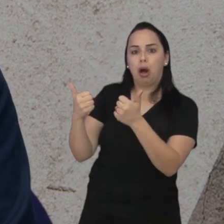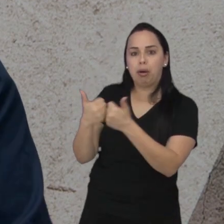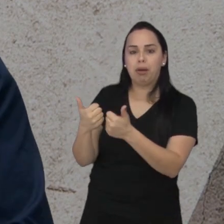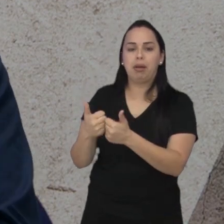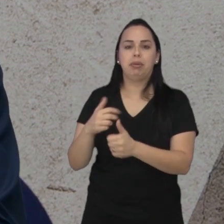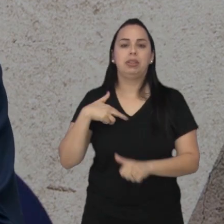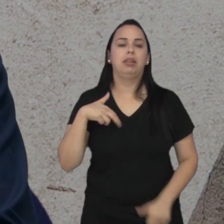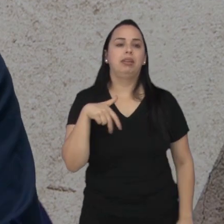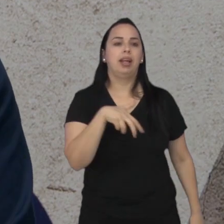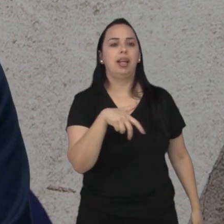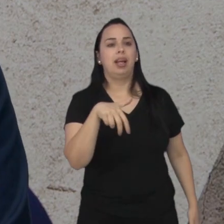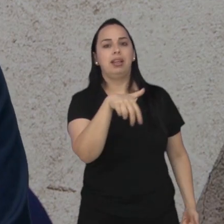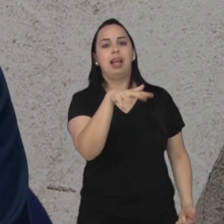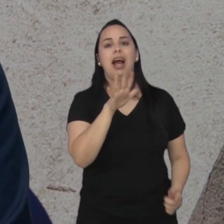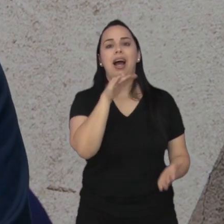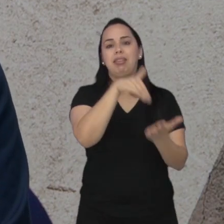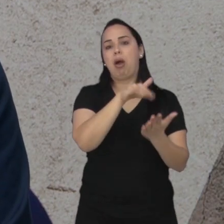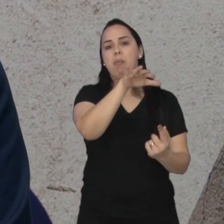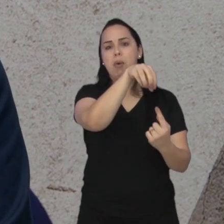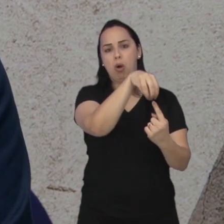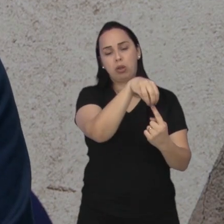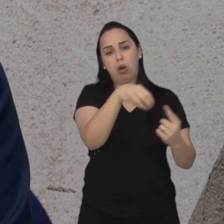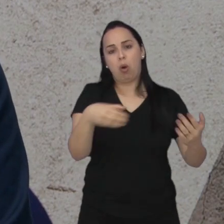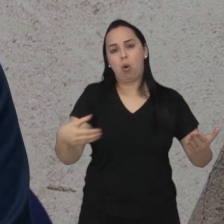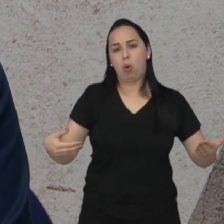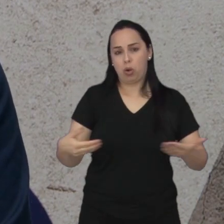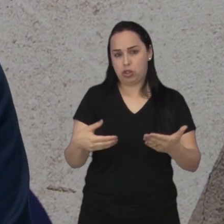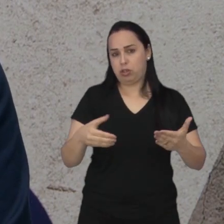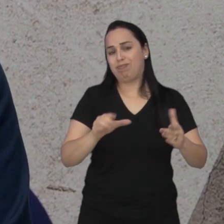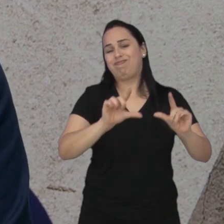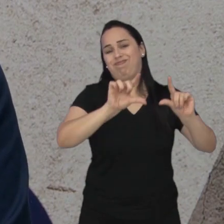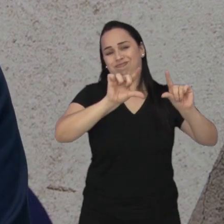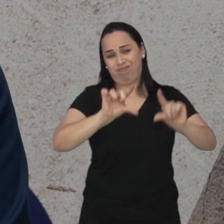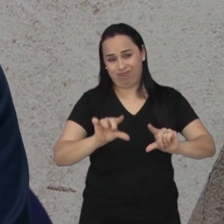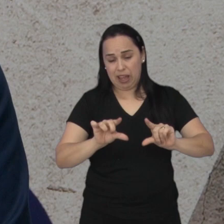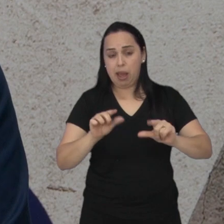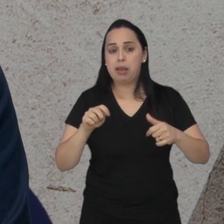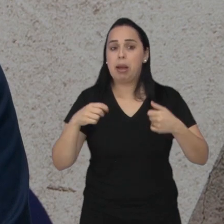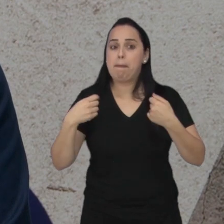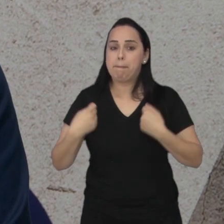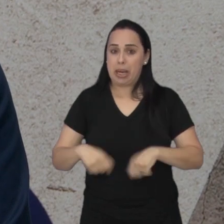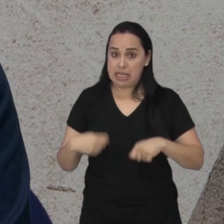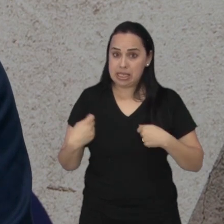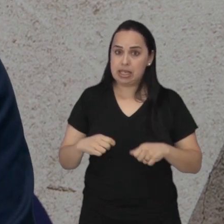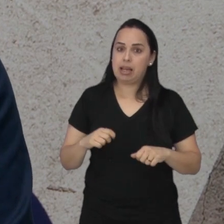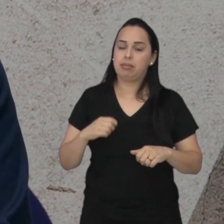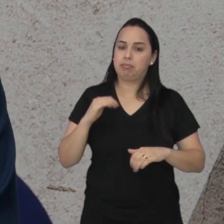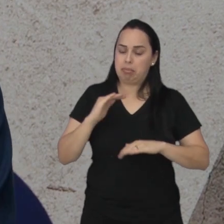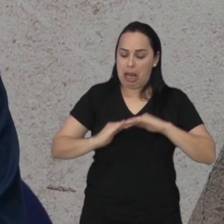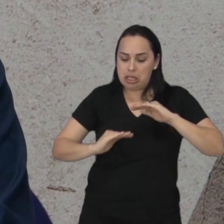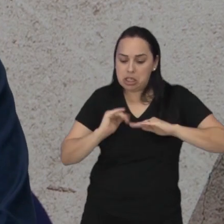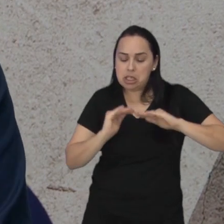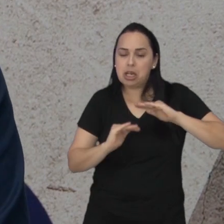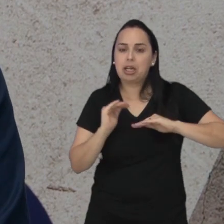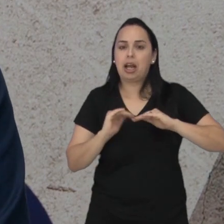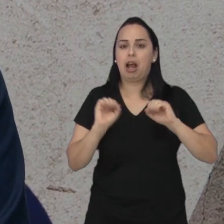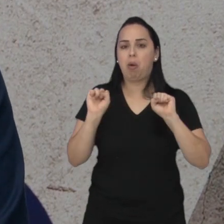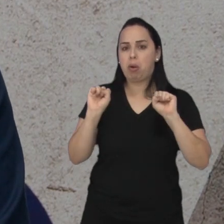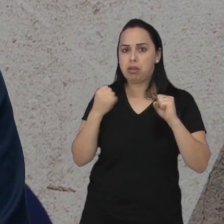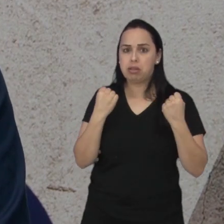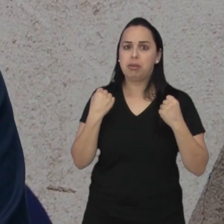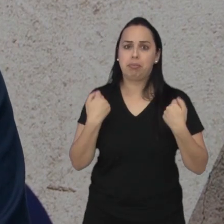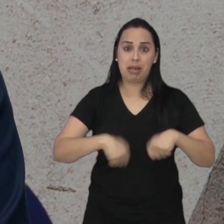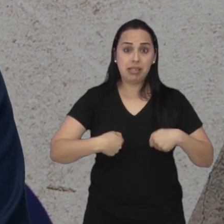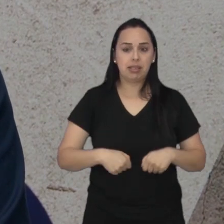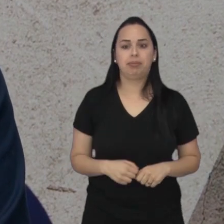deslocar até o ponto de ônibus. Hoje em dia, isso diminuiu bastante. Então, a gente precisa praticar paralelamente